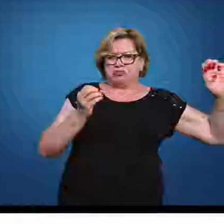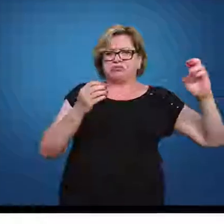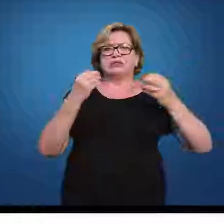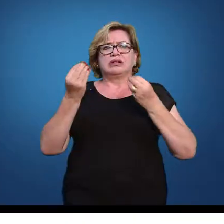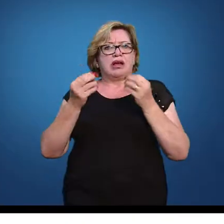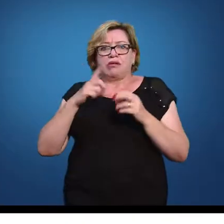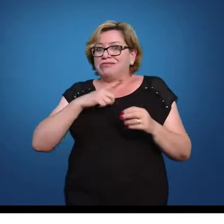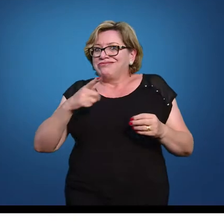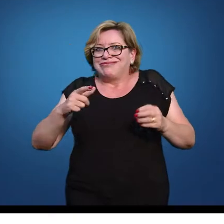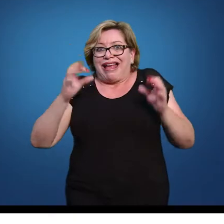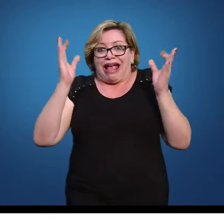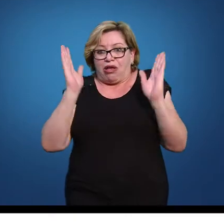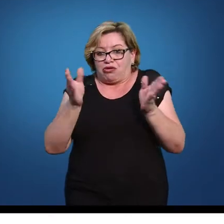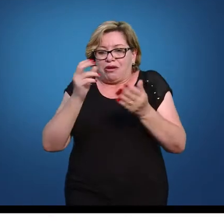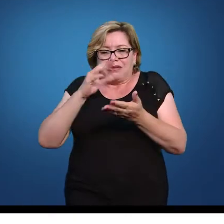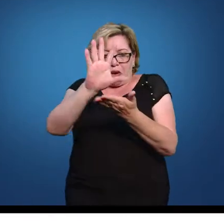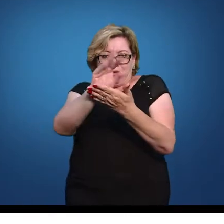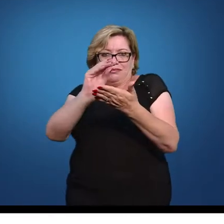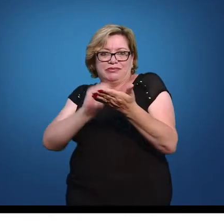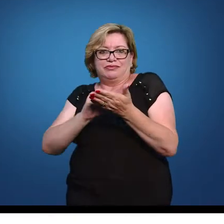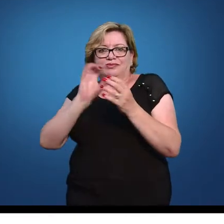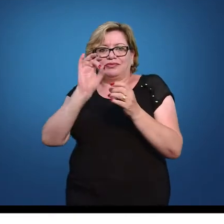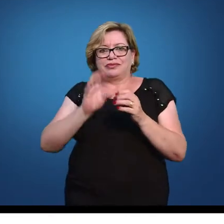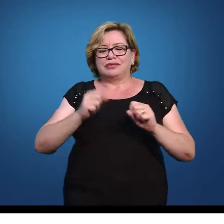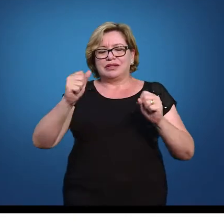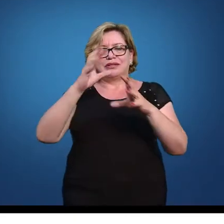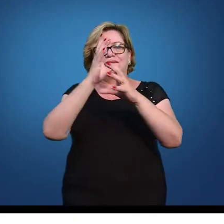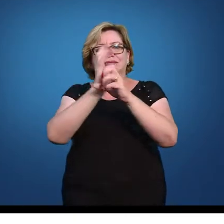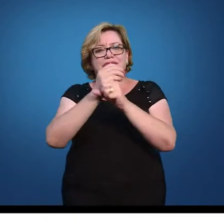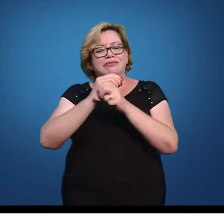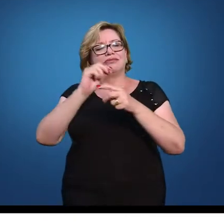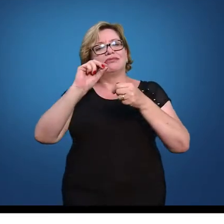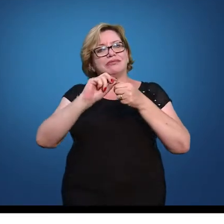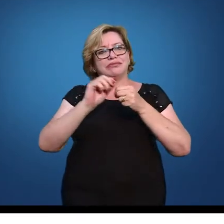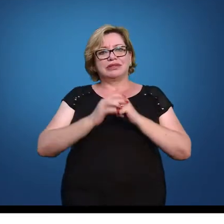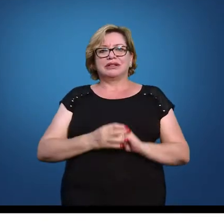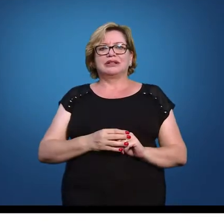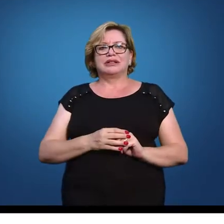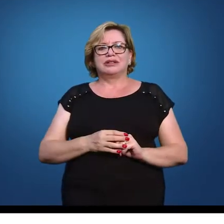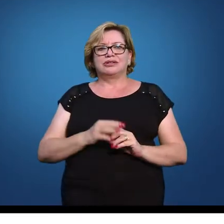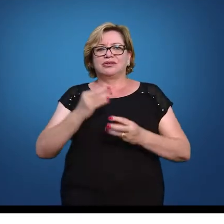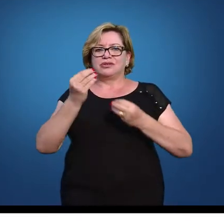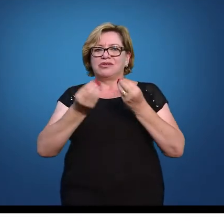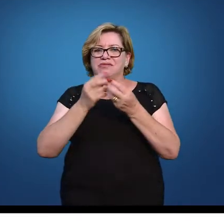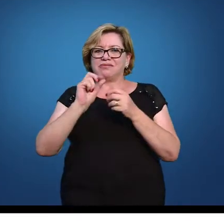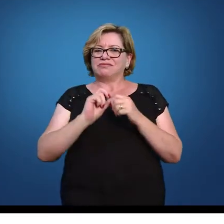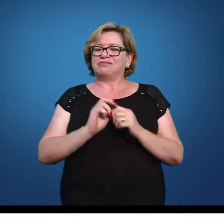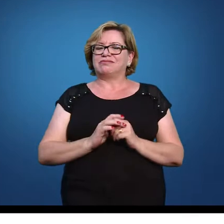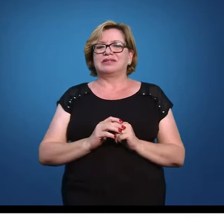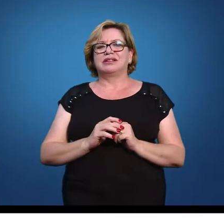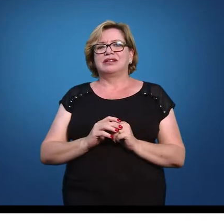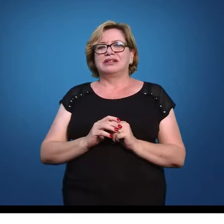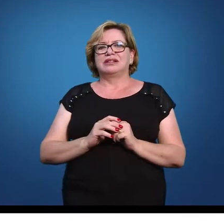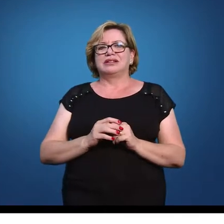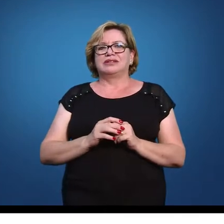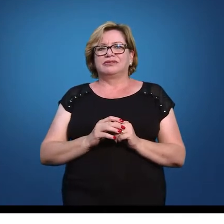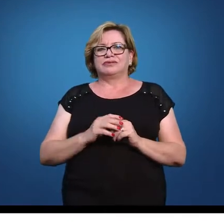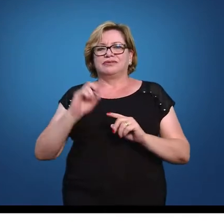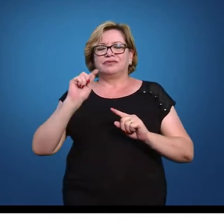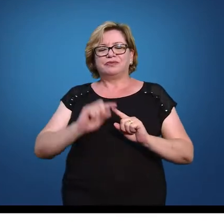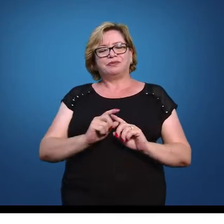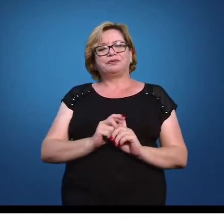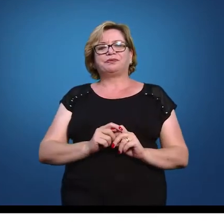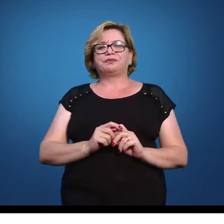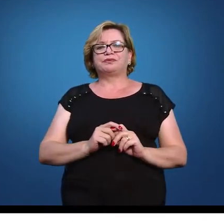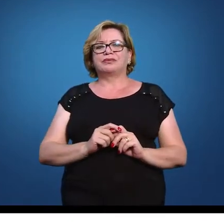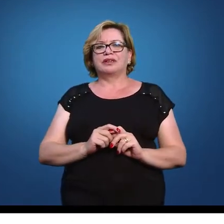pronto na tabela. Eu vou ter que fazer um cálculo aí para chegar nesse valor. E que cálculo é esse? Como é que eu faço? Aí a gente volta um pouquinho